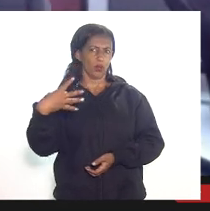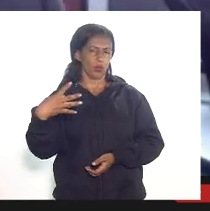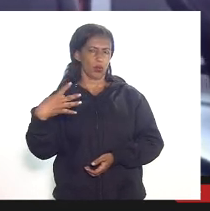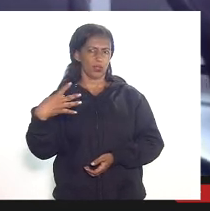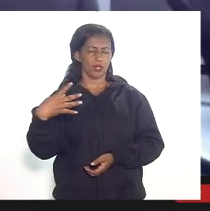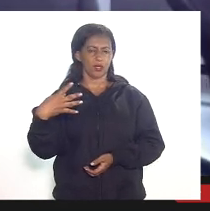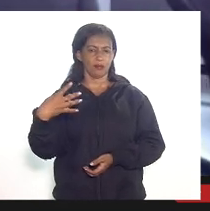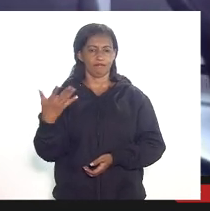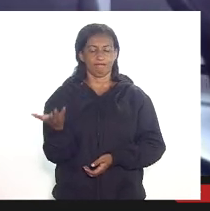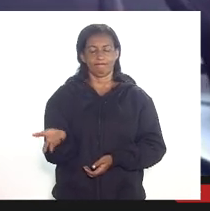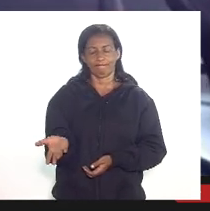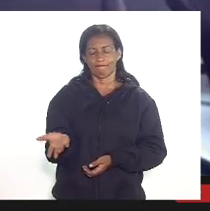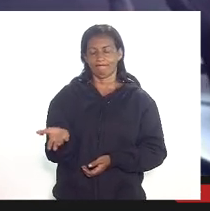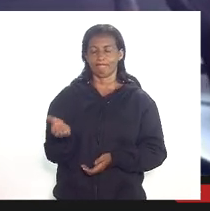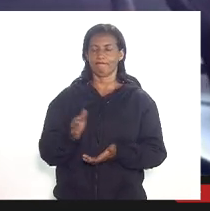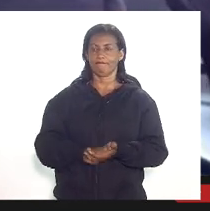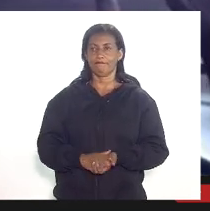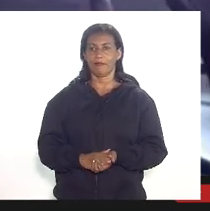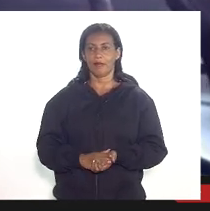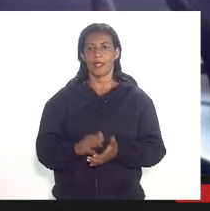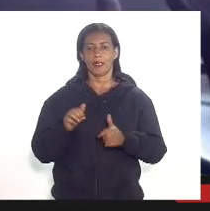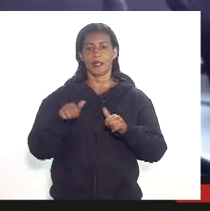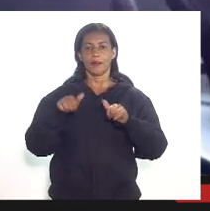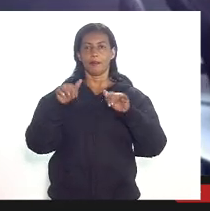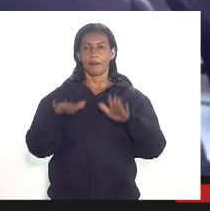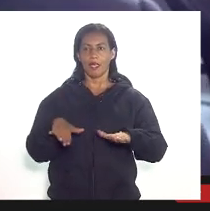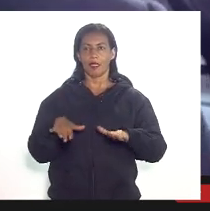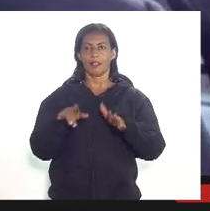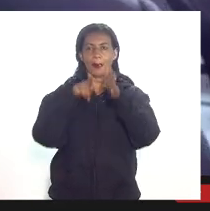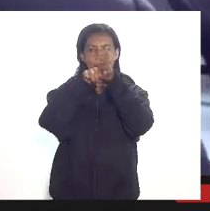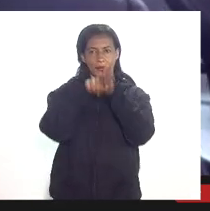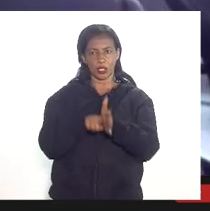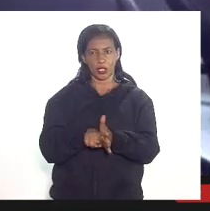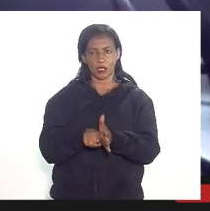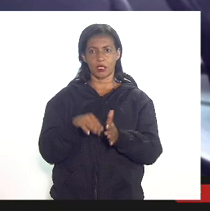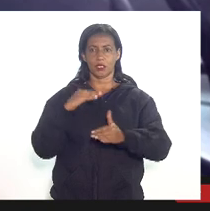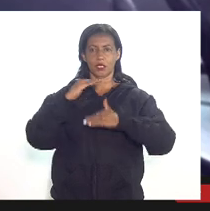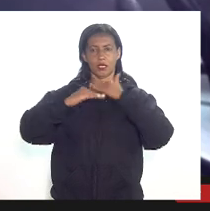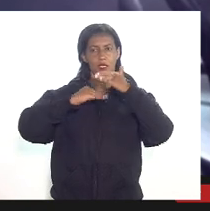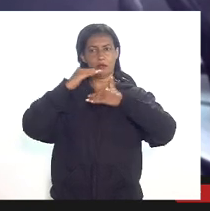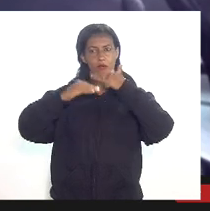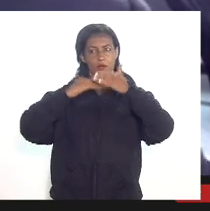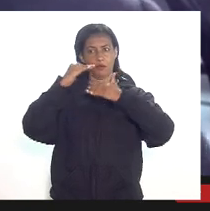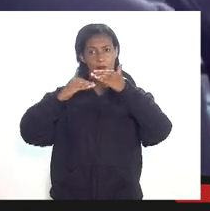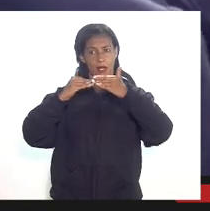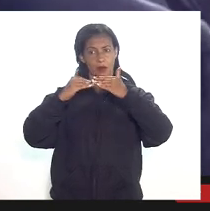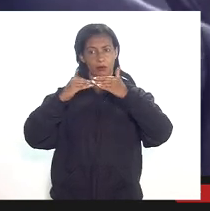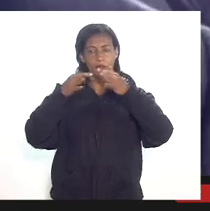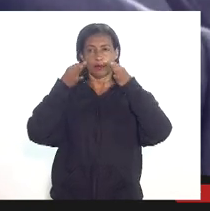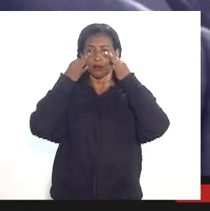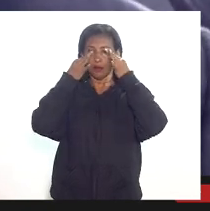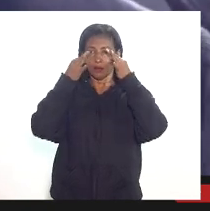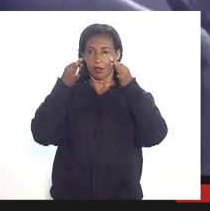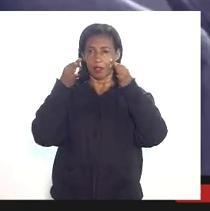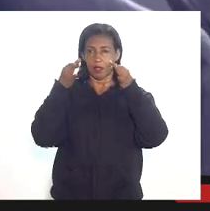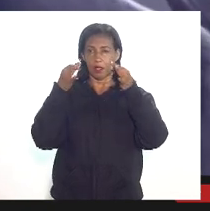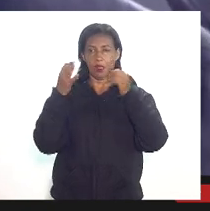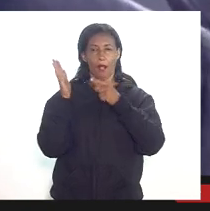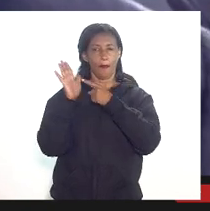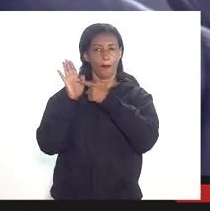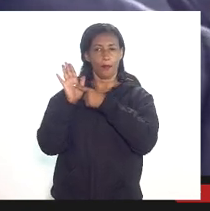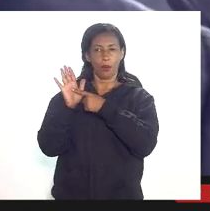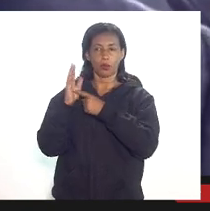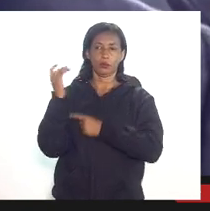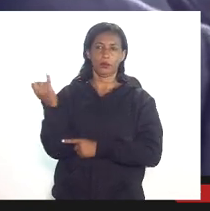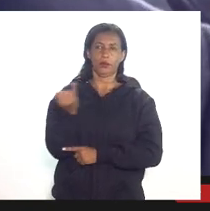bem em relação a pesquisa e desenvolvimento eu chamo atenção para esse item que é um item extremamente